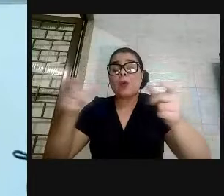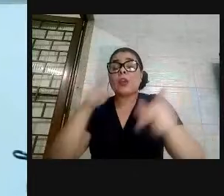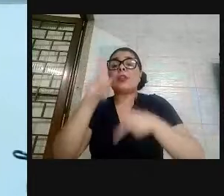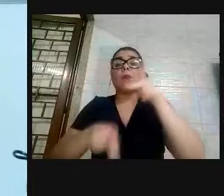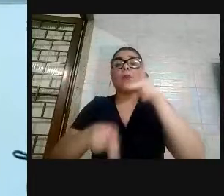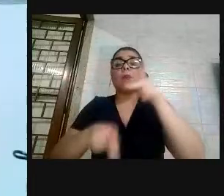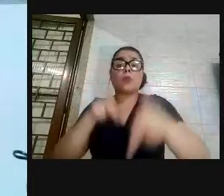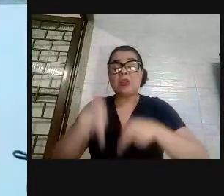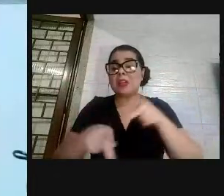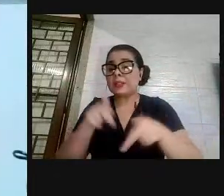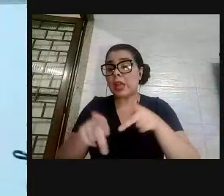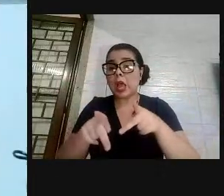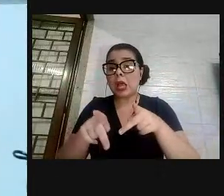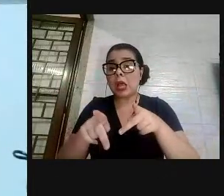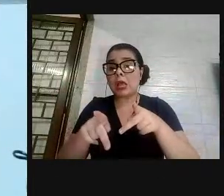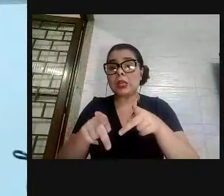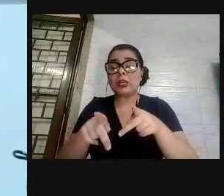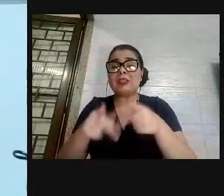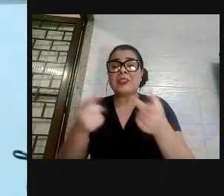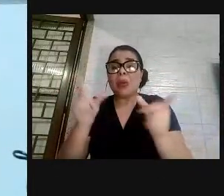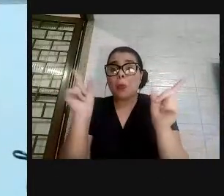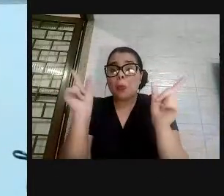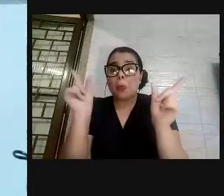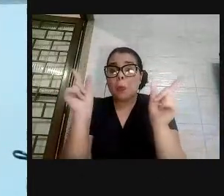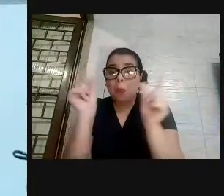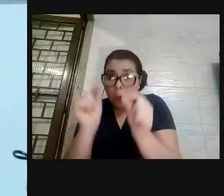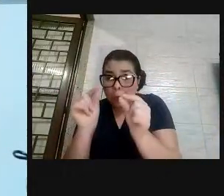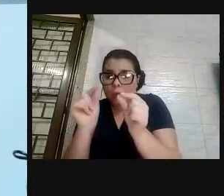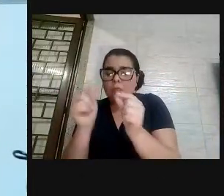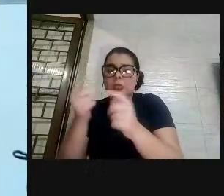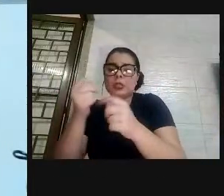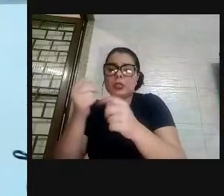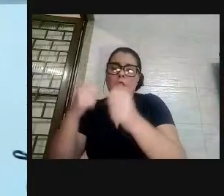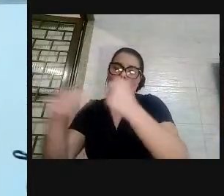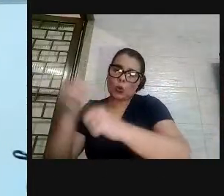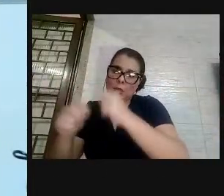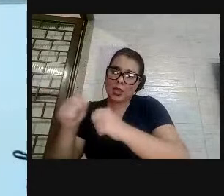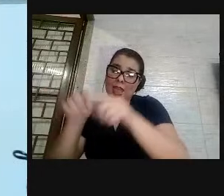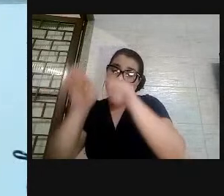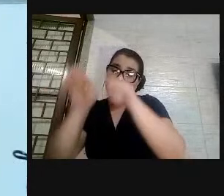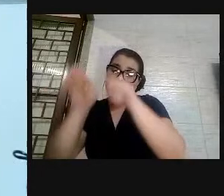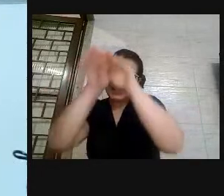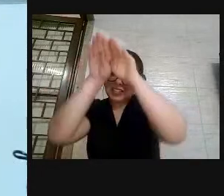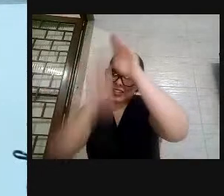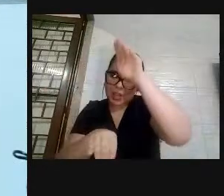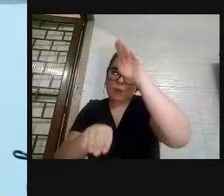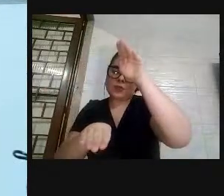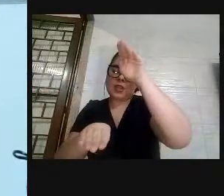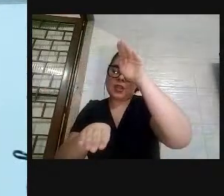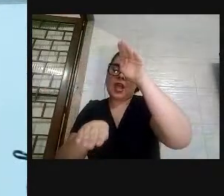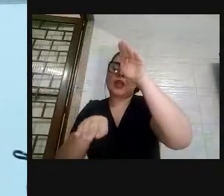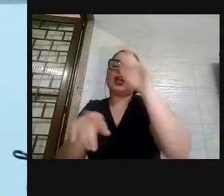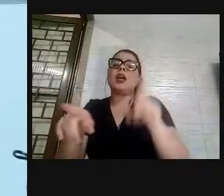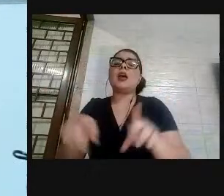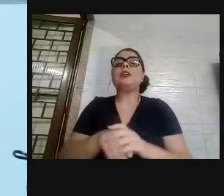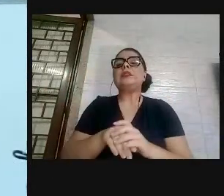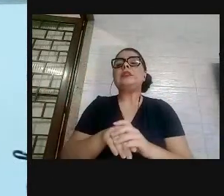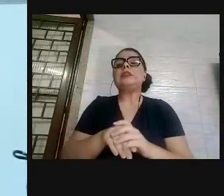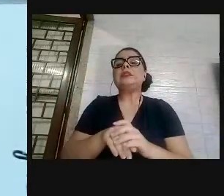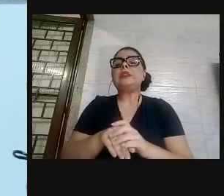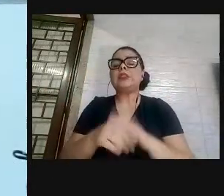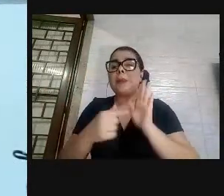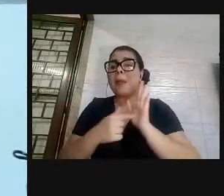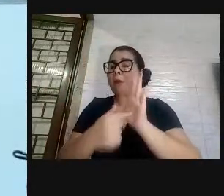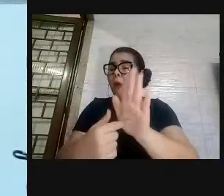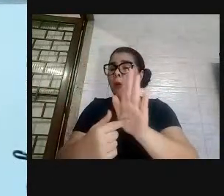a migalha do bolo, a sobra do bolo. Essa desigualdade econômica desdobra também de uma profunda desigualdade